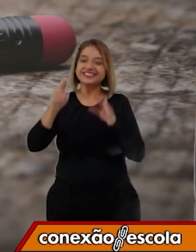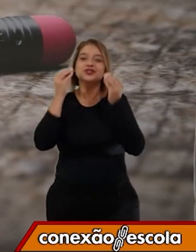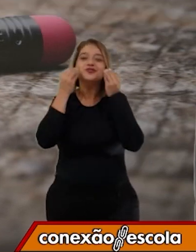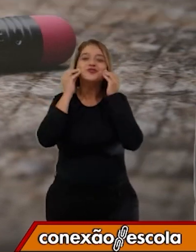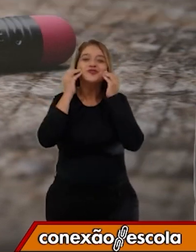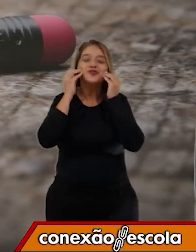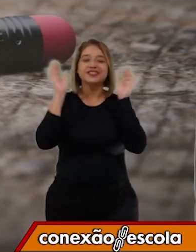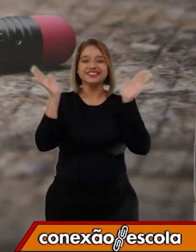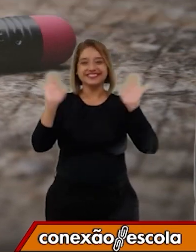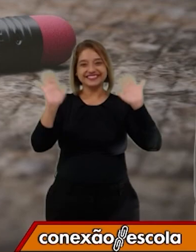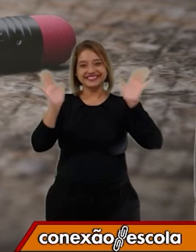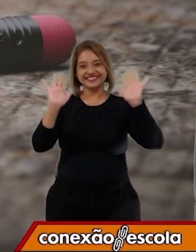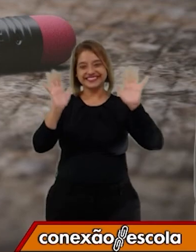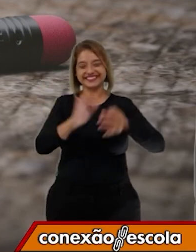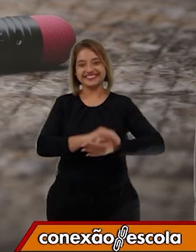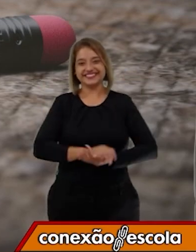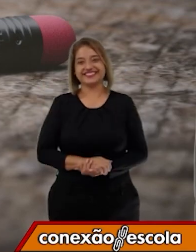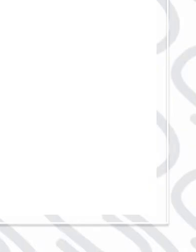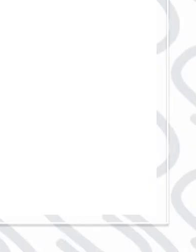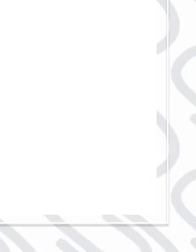Um beijo, crianças! Tchau!